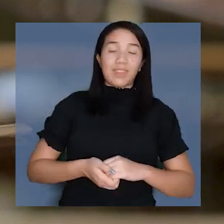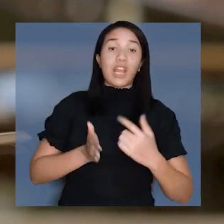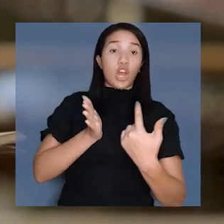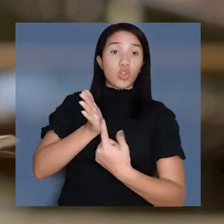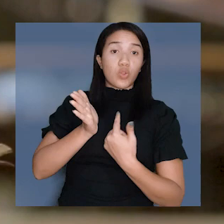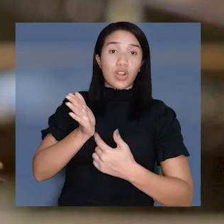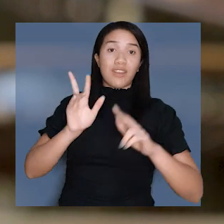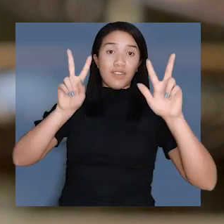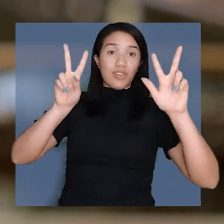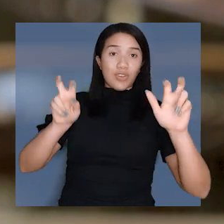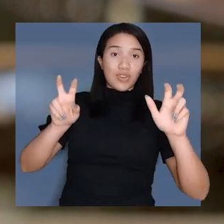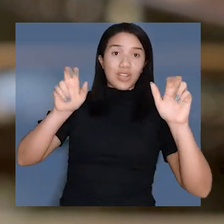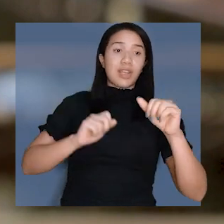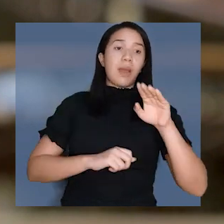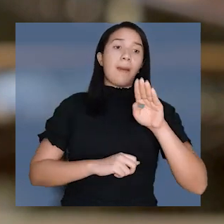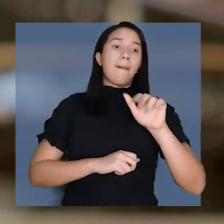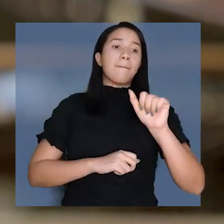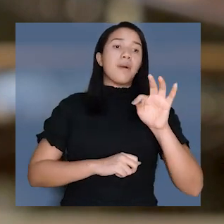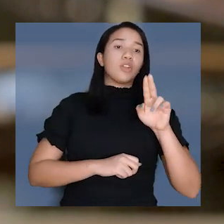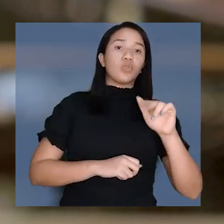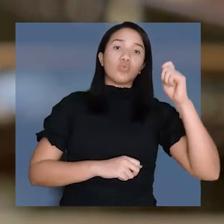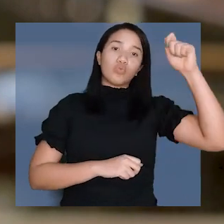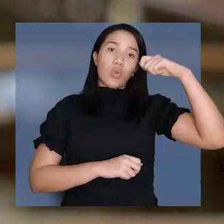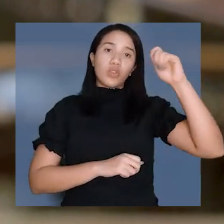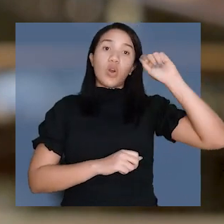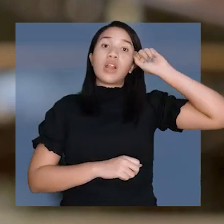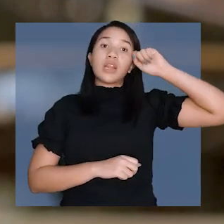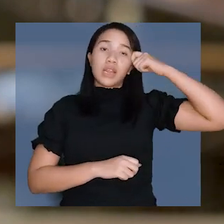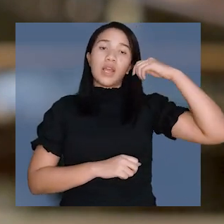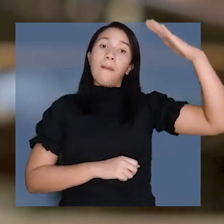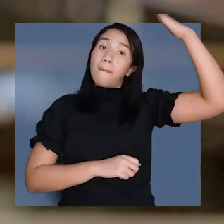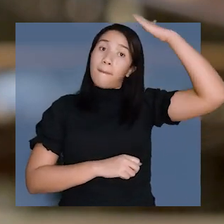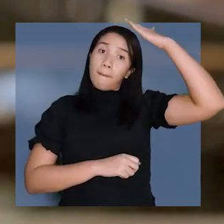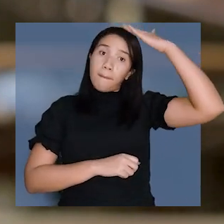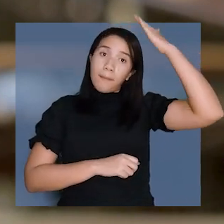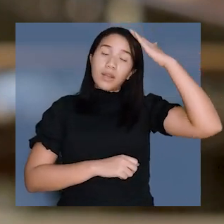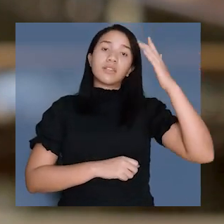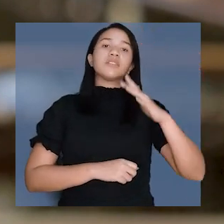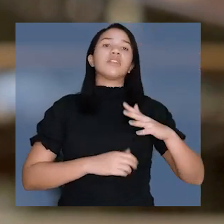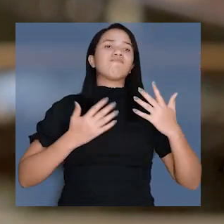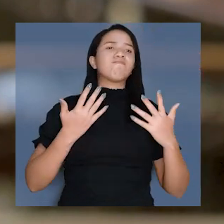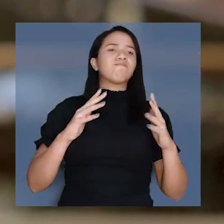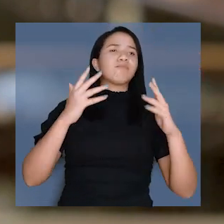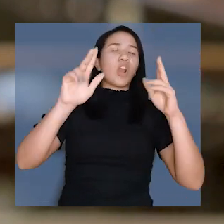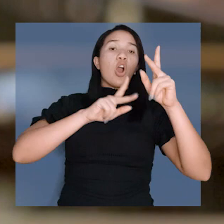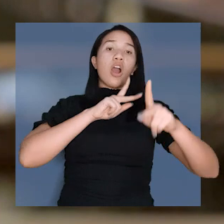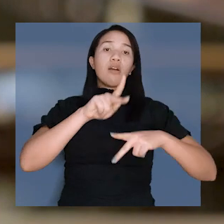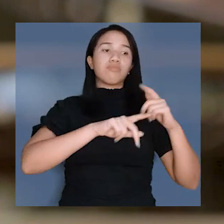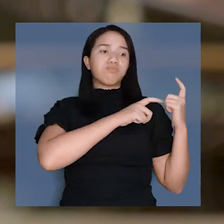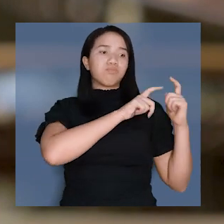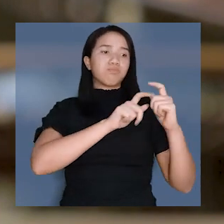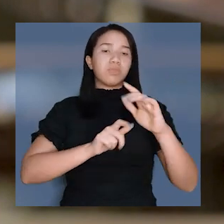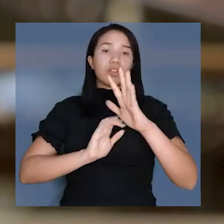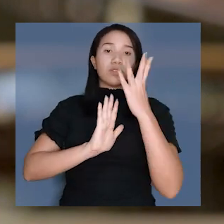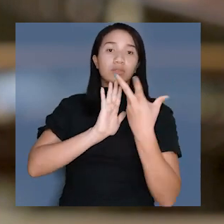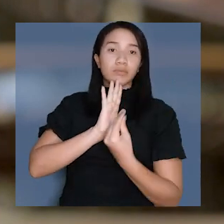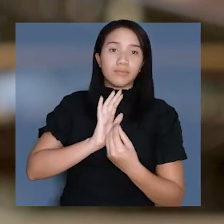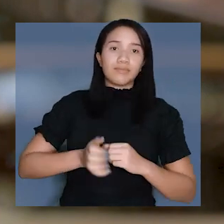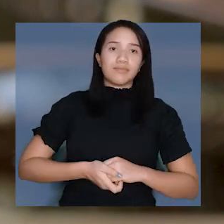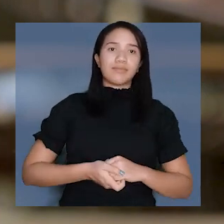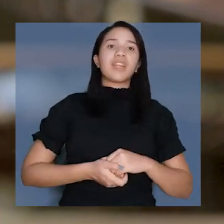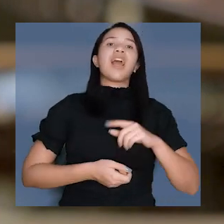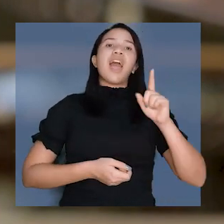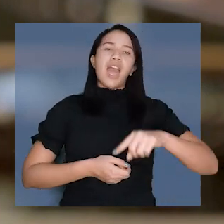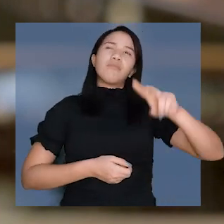O trecho é do livro de poemas Batuque, de Bruno de Menezes, autor negro paraense, cuja obra celebra os povos tradicionais da Amazônia.